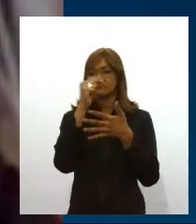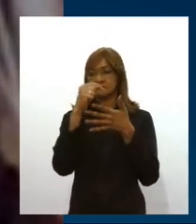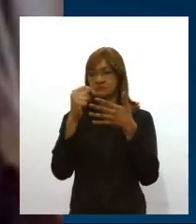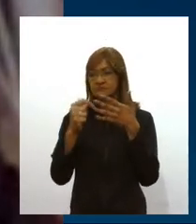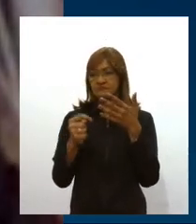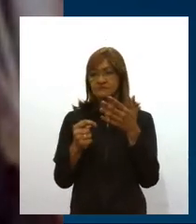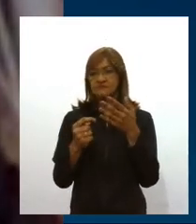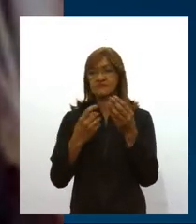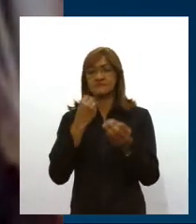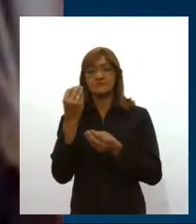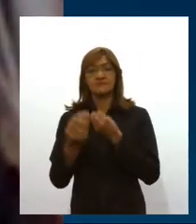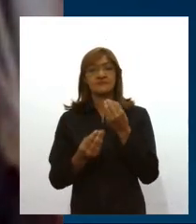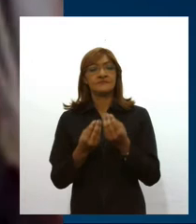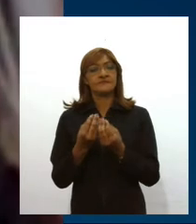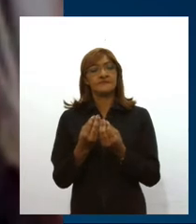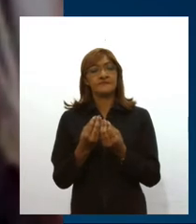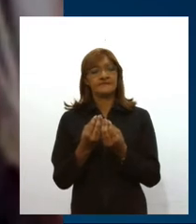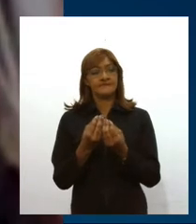causados.